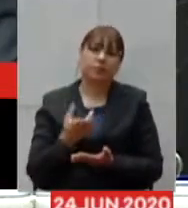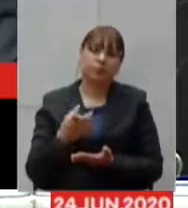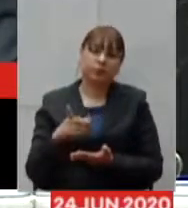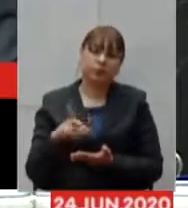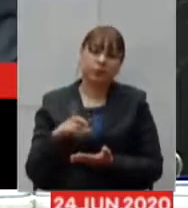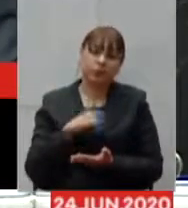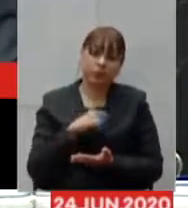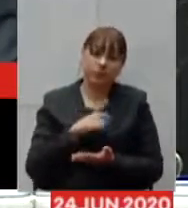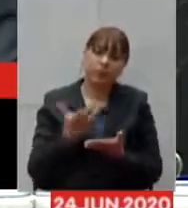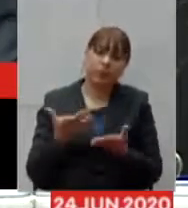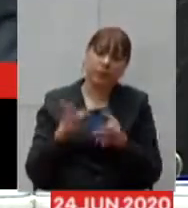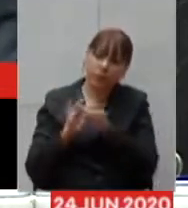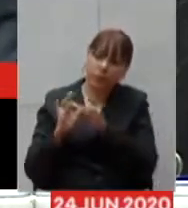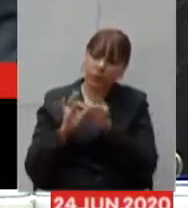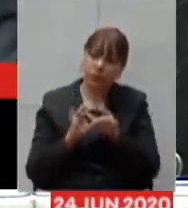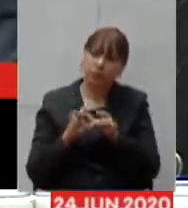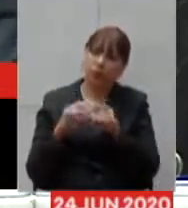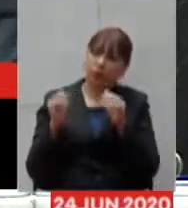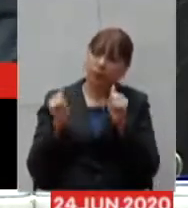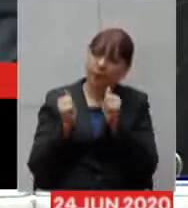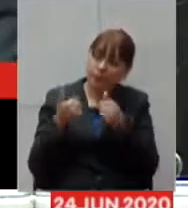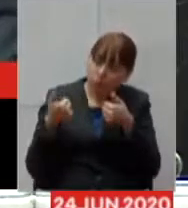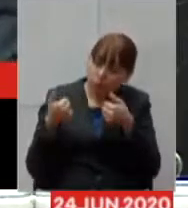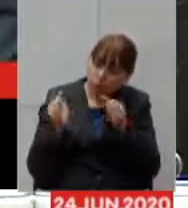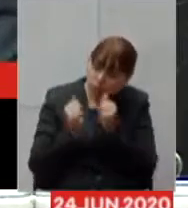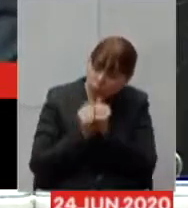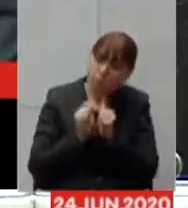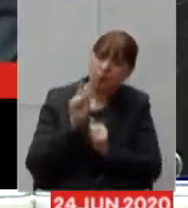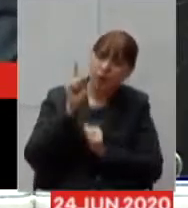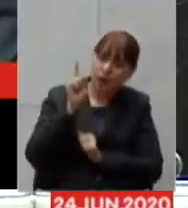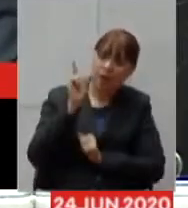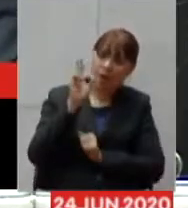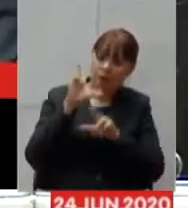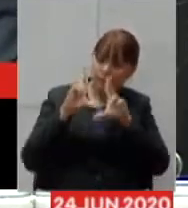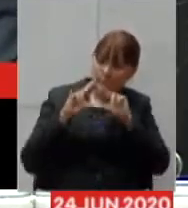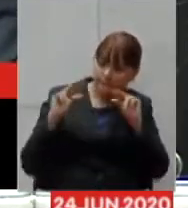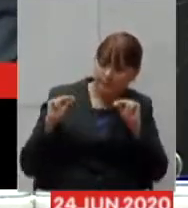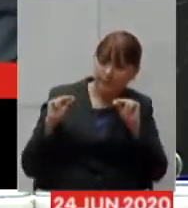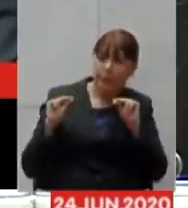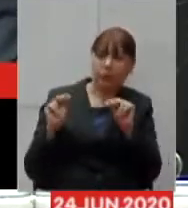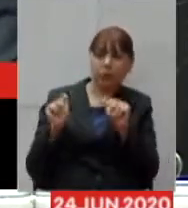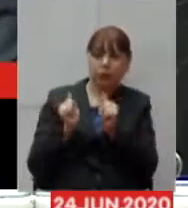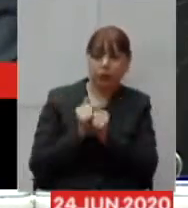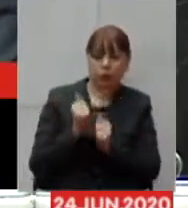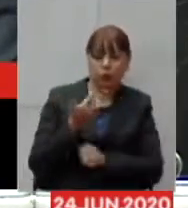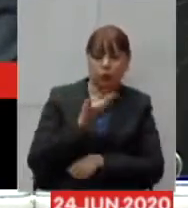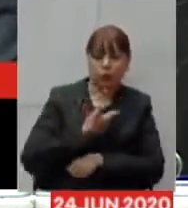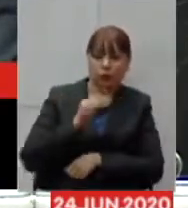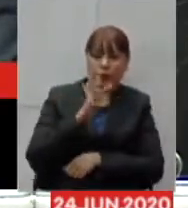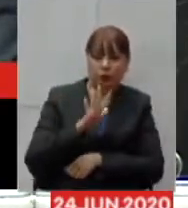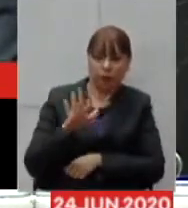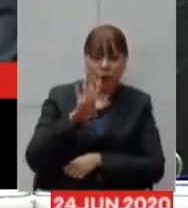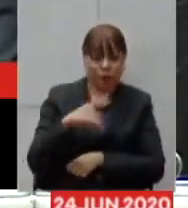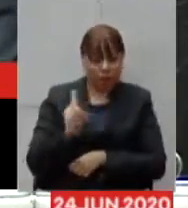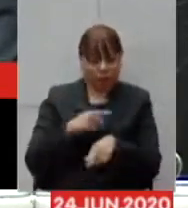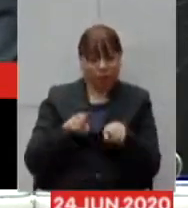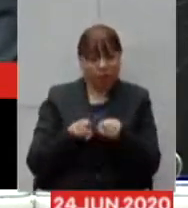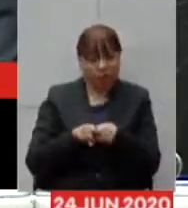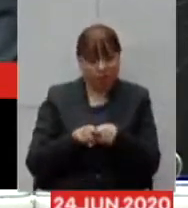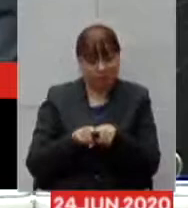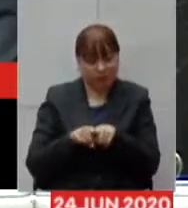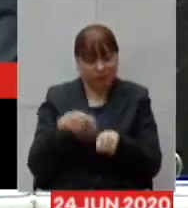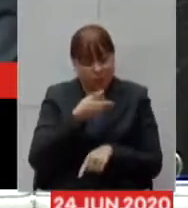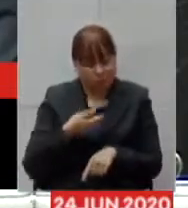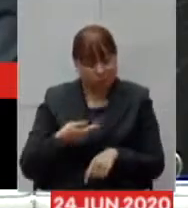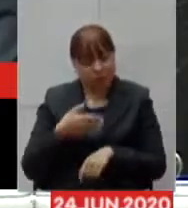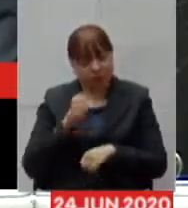desde a nossa bancada em Brasília nos ajudando junto ao governo federal aqui nós o governo do